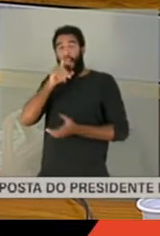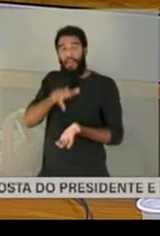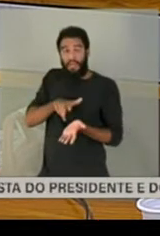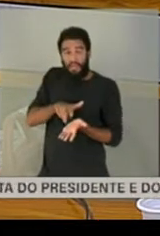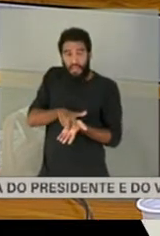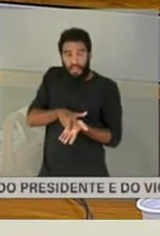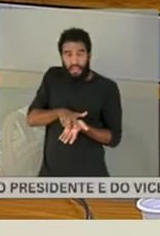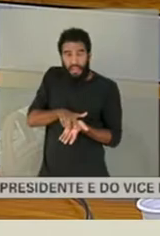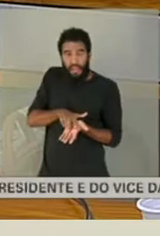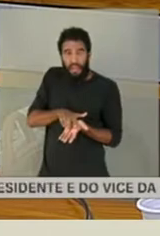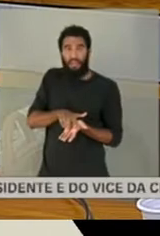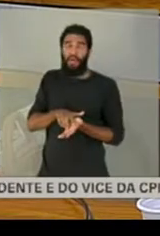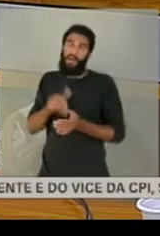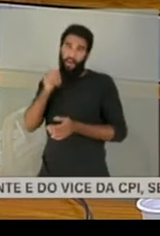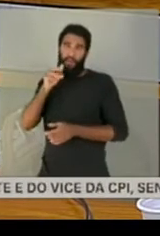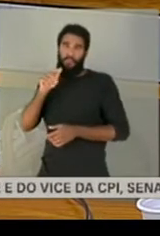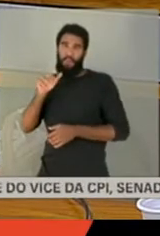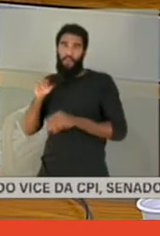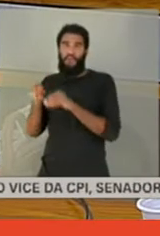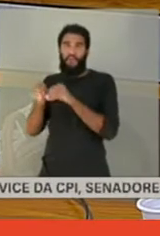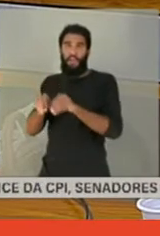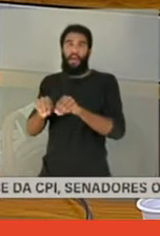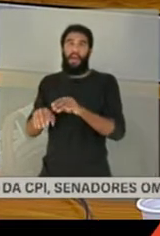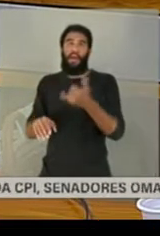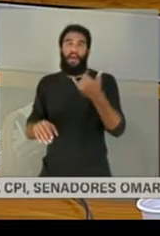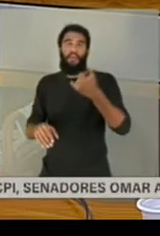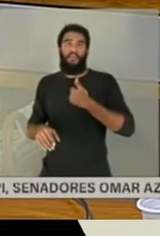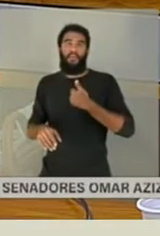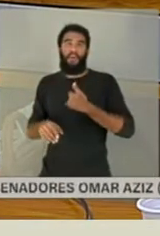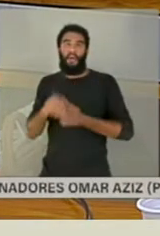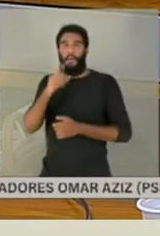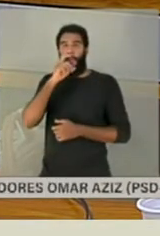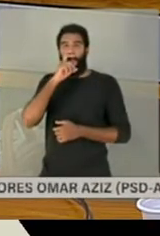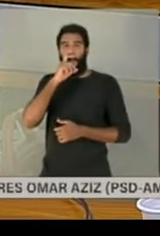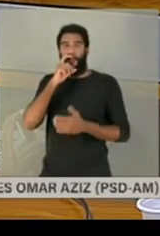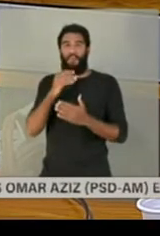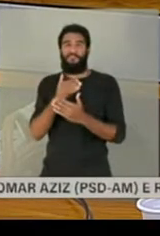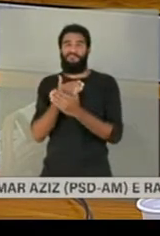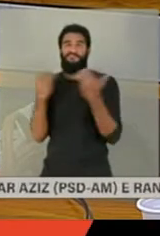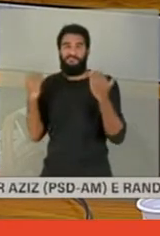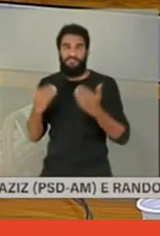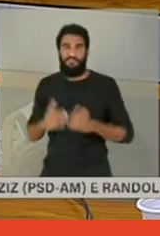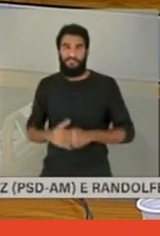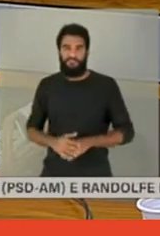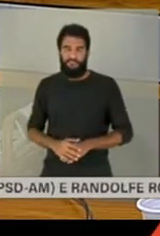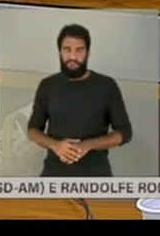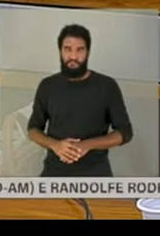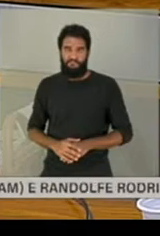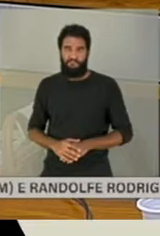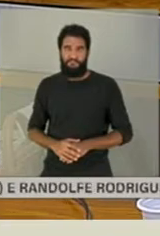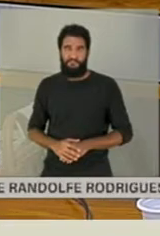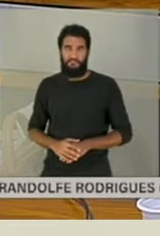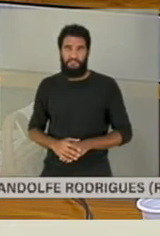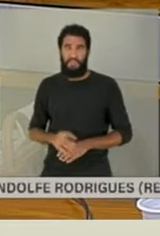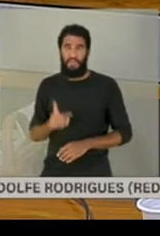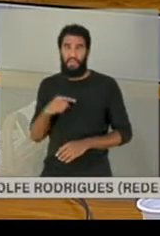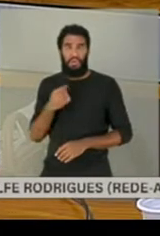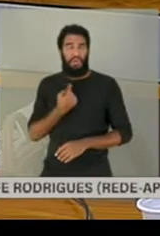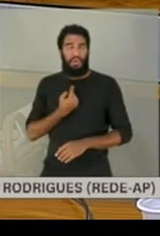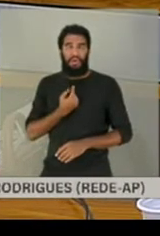E ela foi lá e, infelizmente, a gente recebeu a notícia de que o meu pai havia falecido. Nós não conseguimos nem